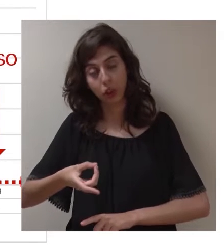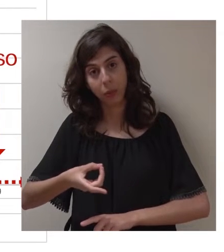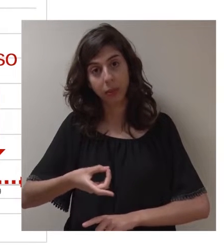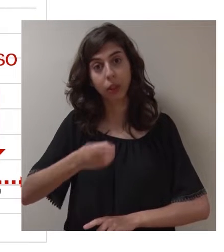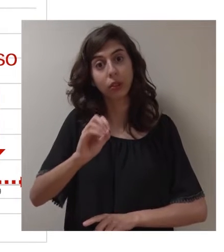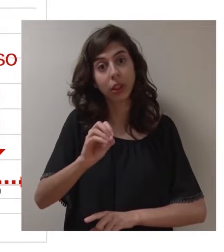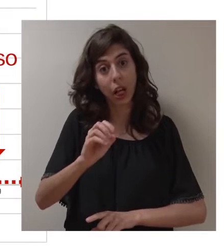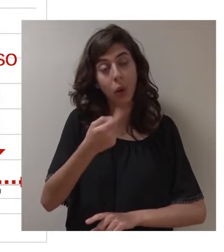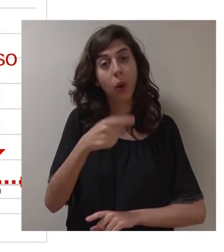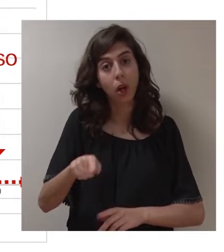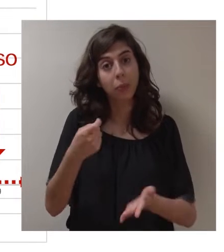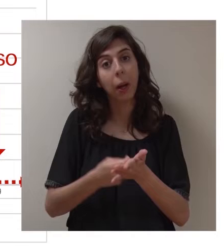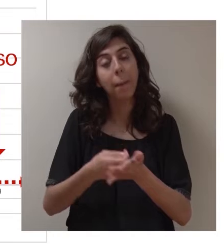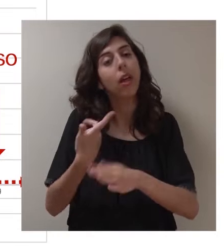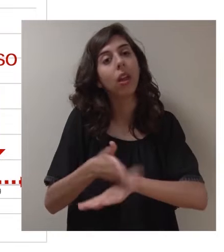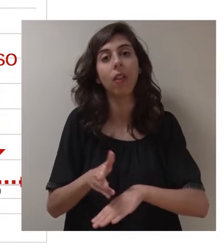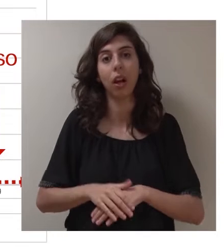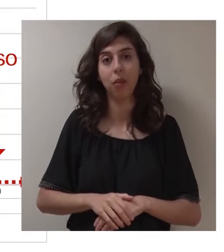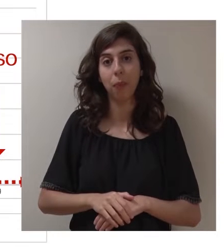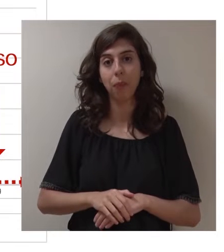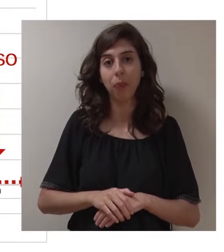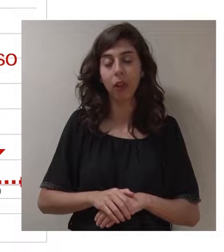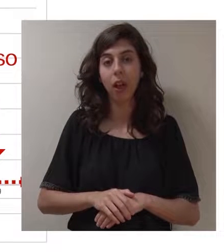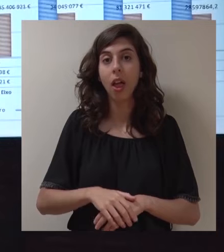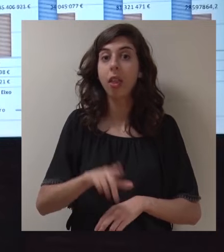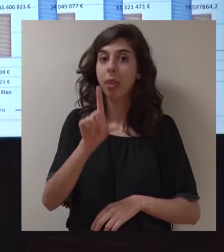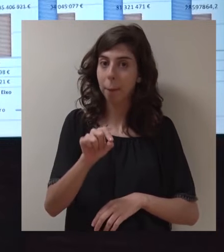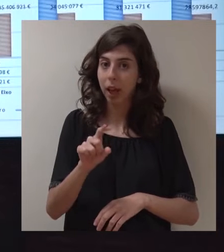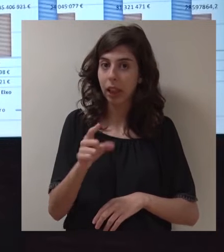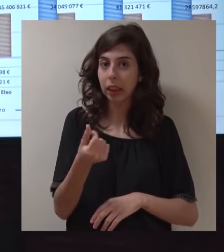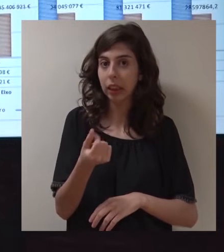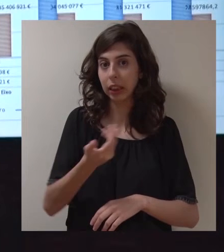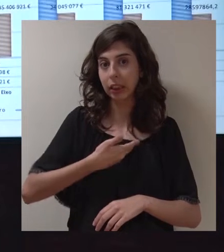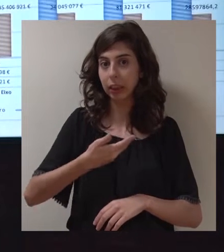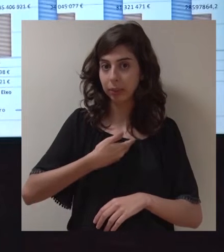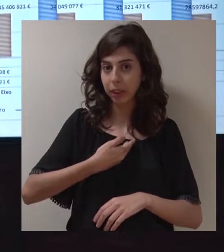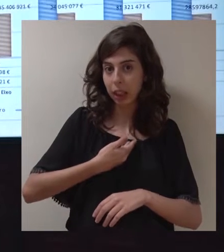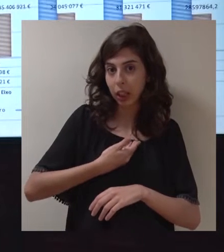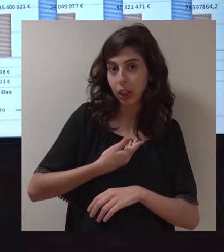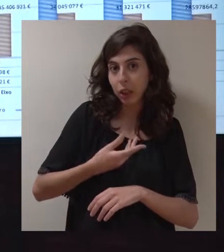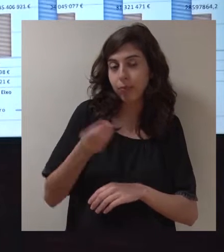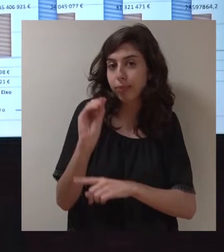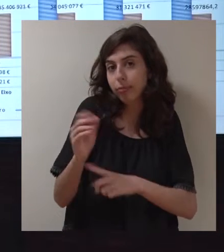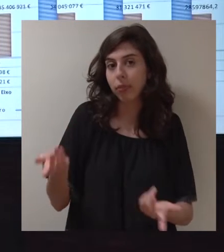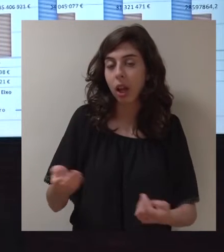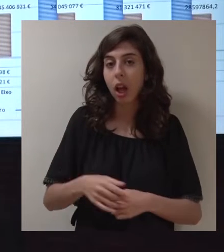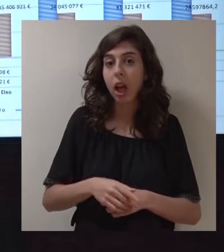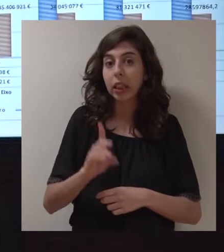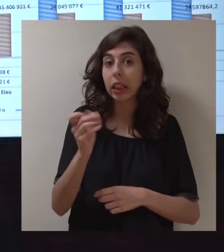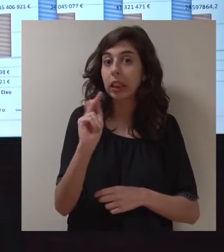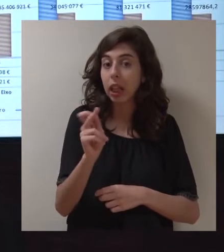e 2019 com 0 euros de pagamentos em atraso. Também a dívida às instituições de crédito.